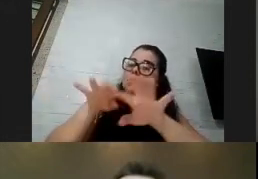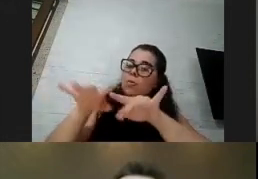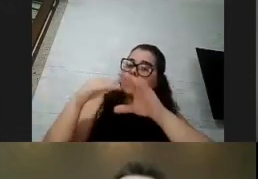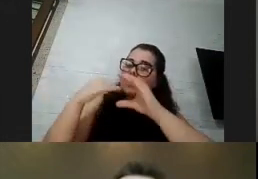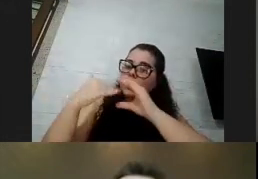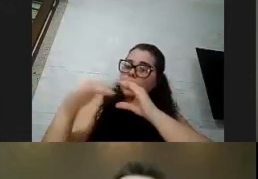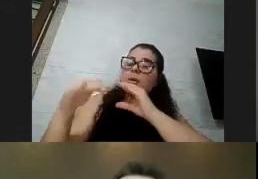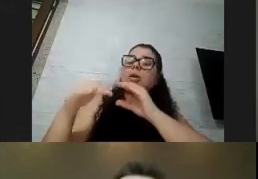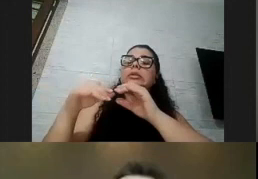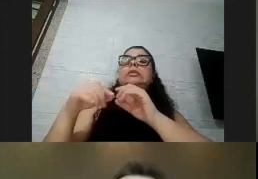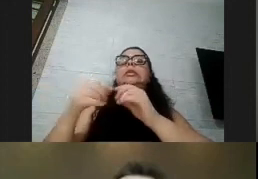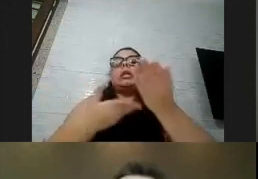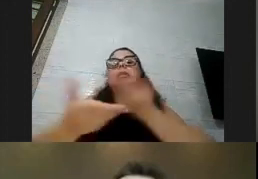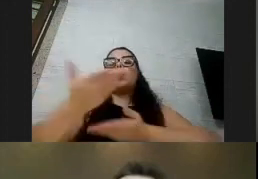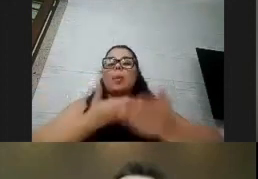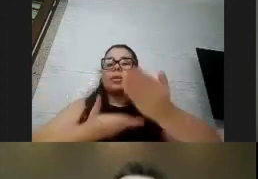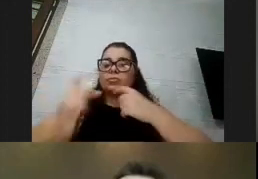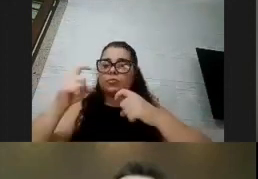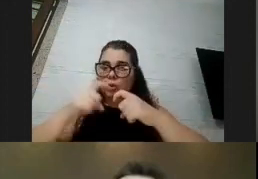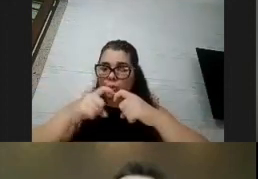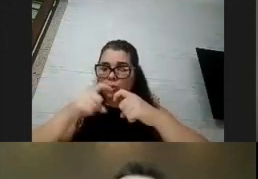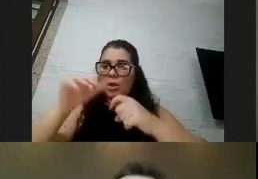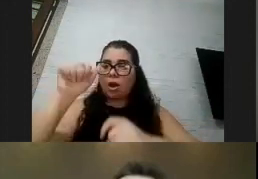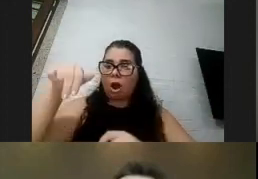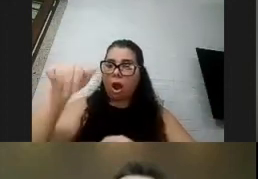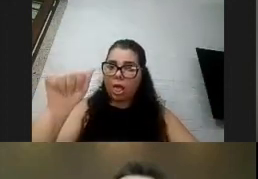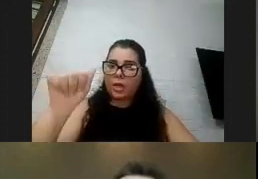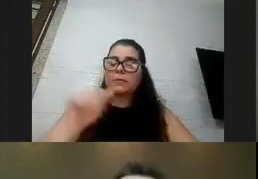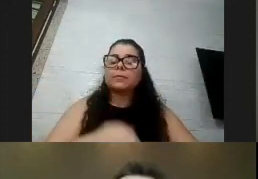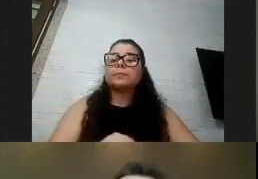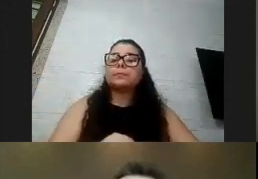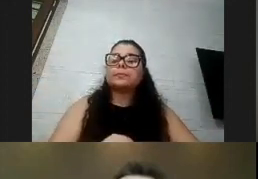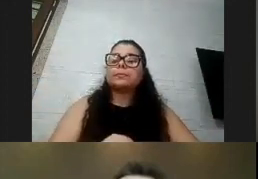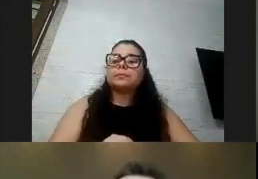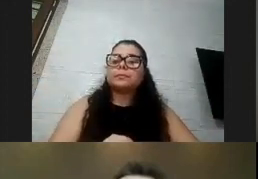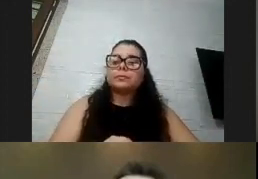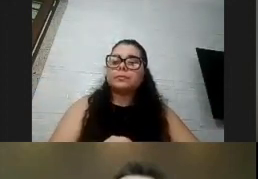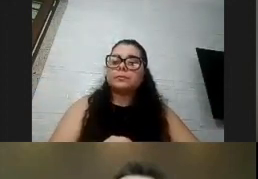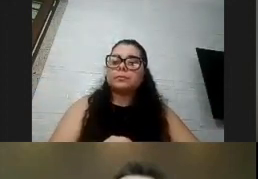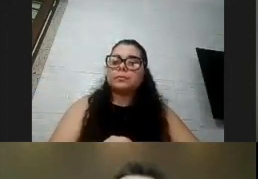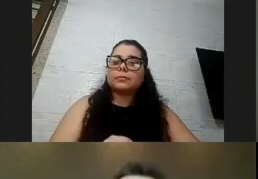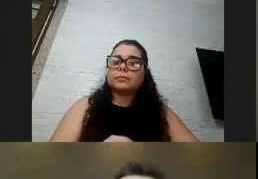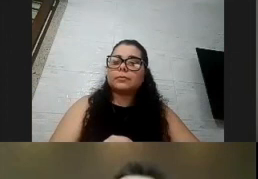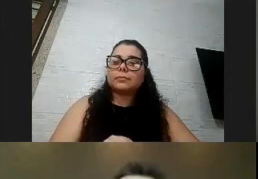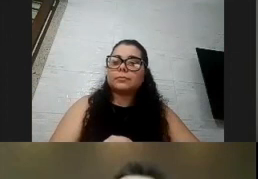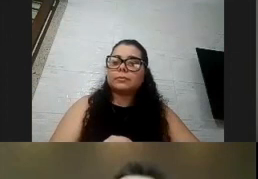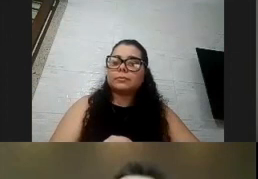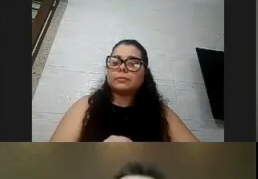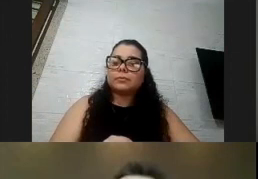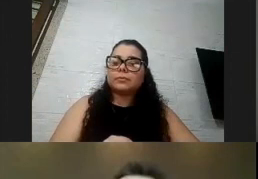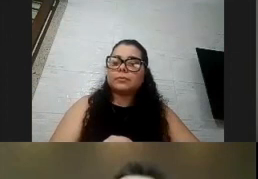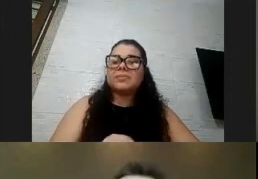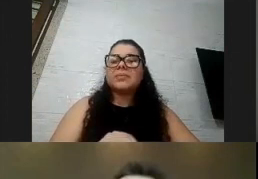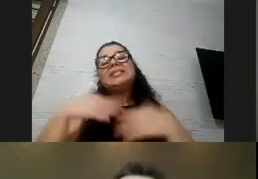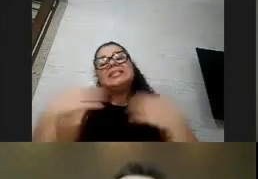compartilhar com a doutora Ana Cláudia tá bom vai lá Sabrina eu já tinha até desistido de fazer mas